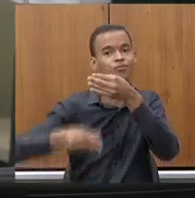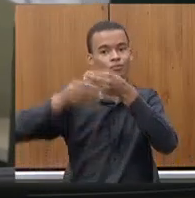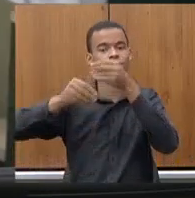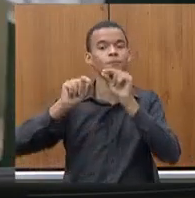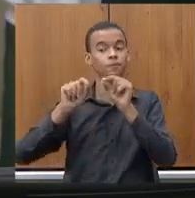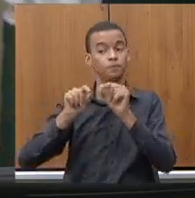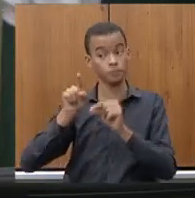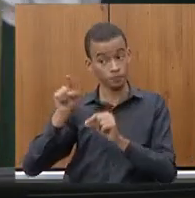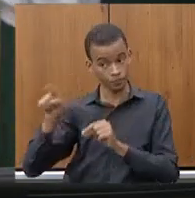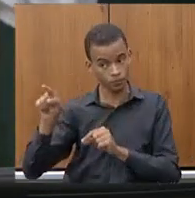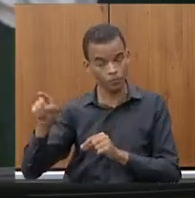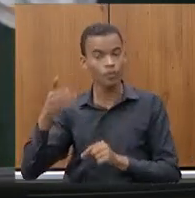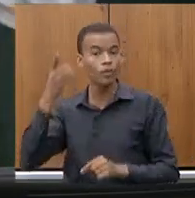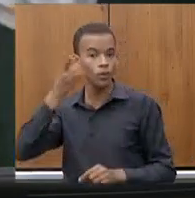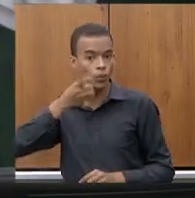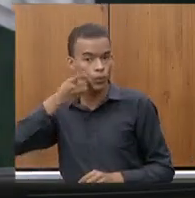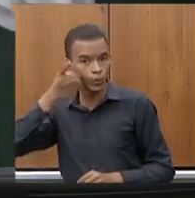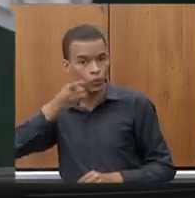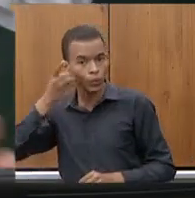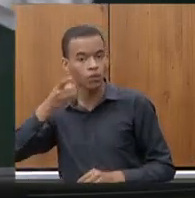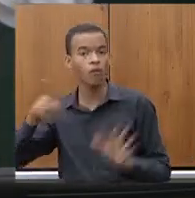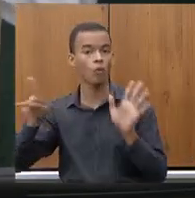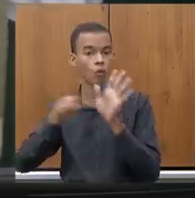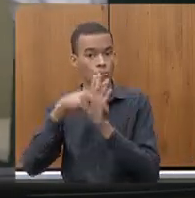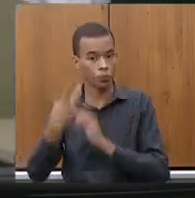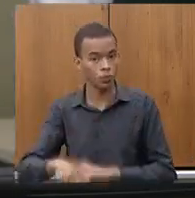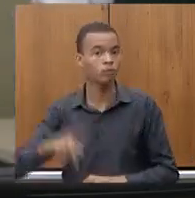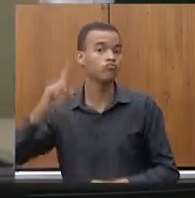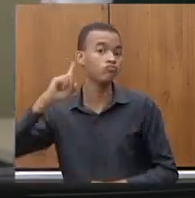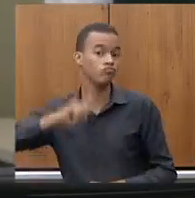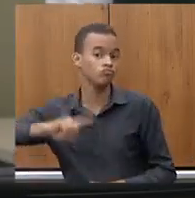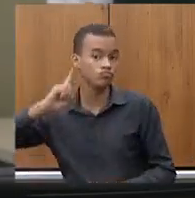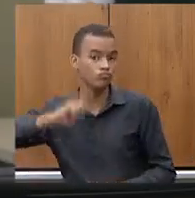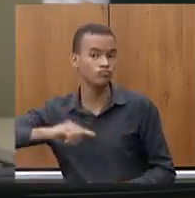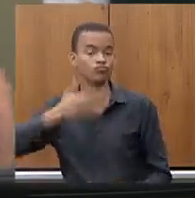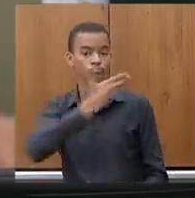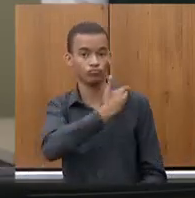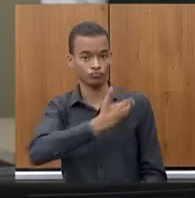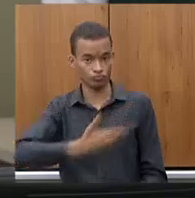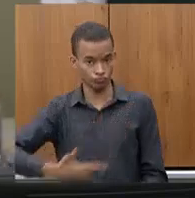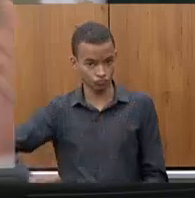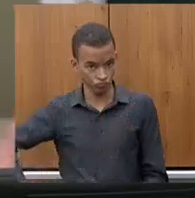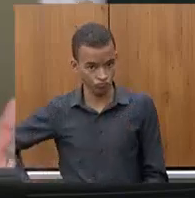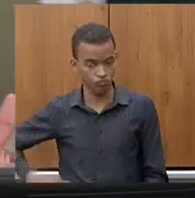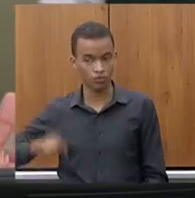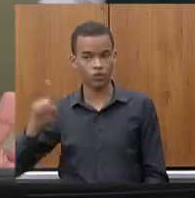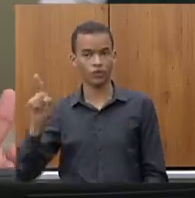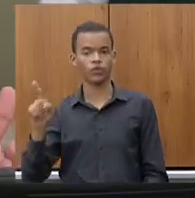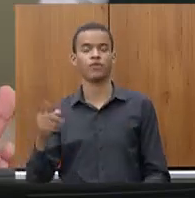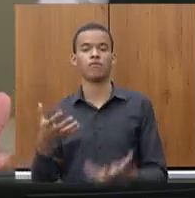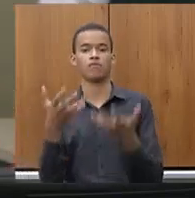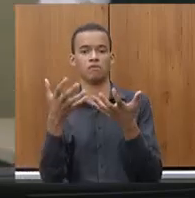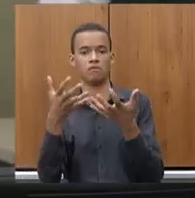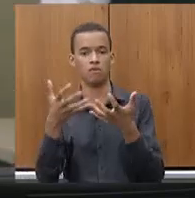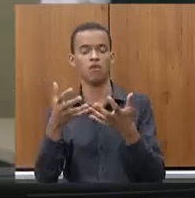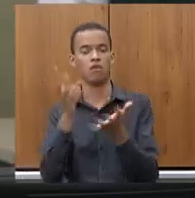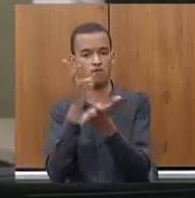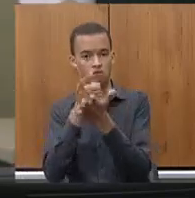senhora, como uma defensora do Estado estatizante, do Estado socialista,